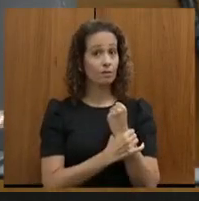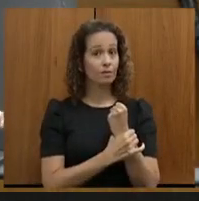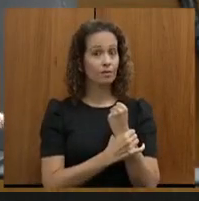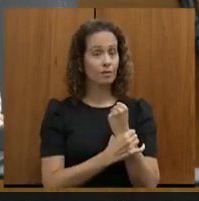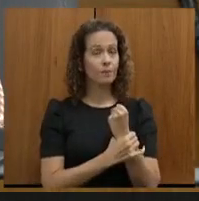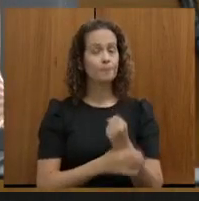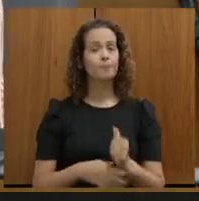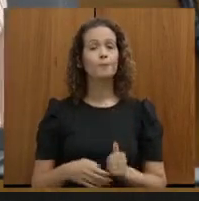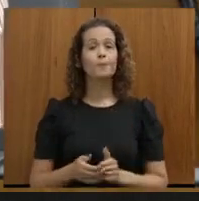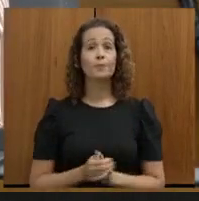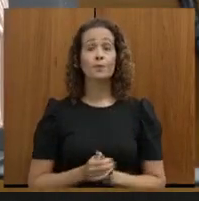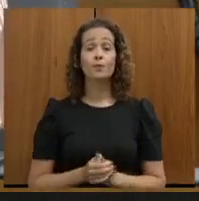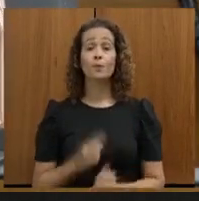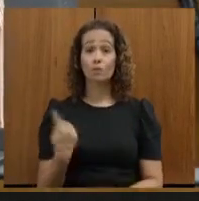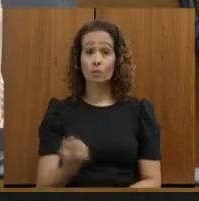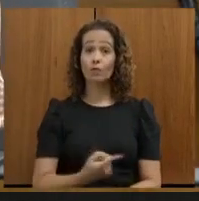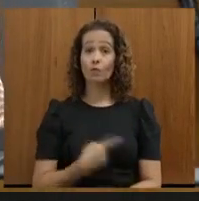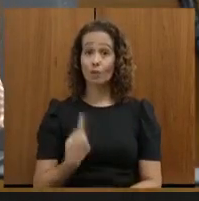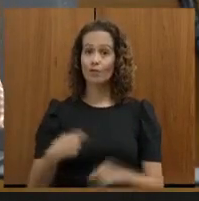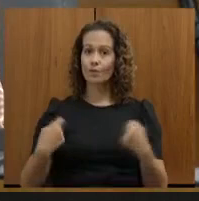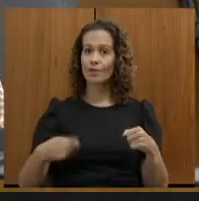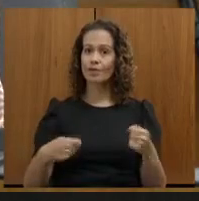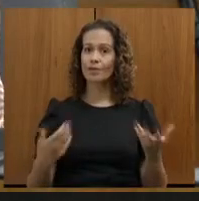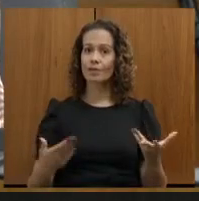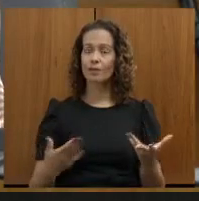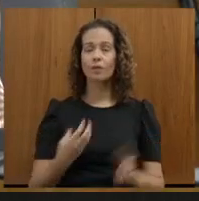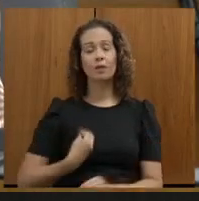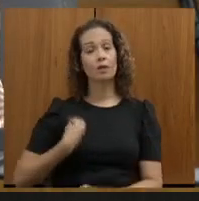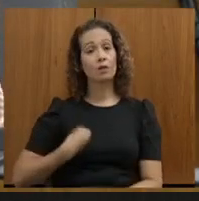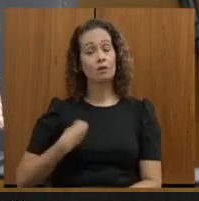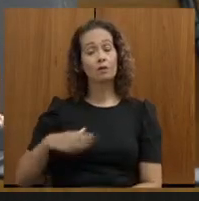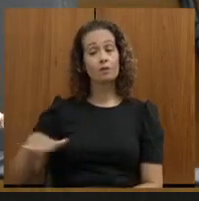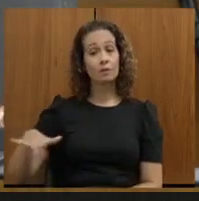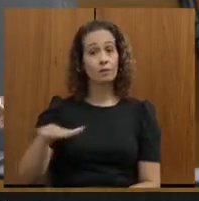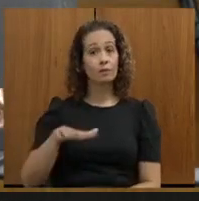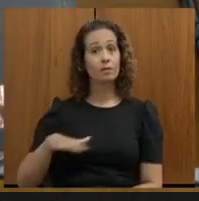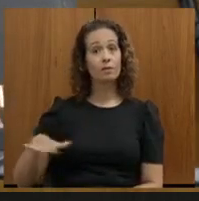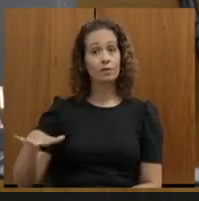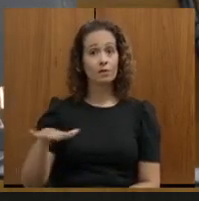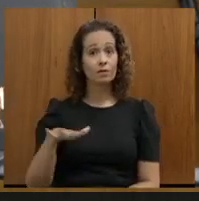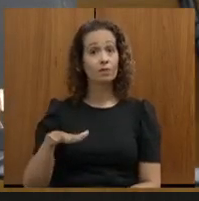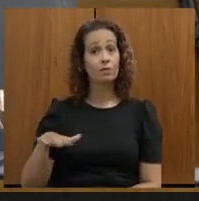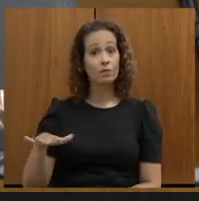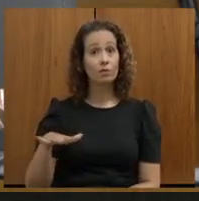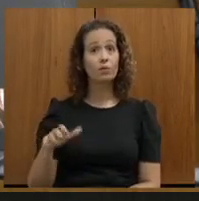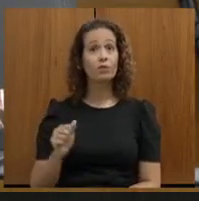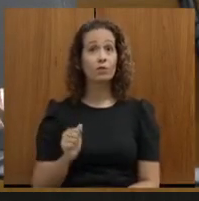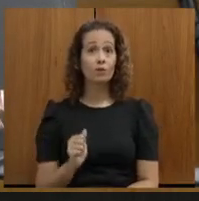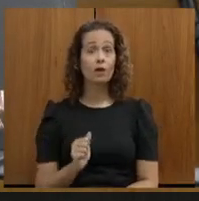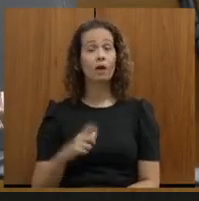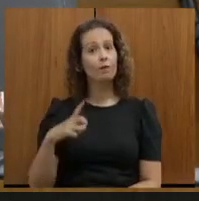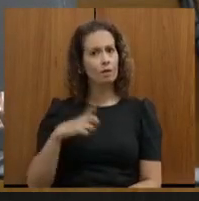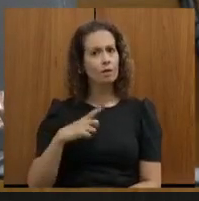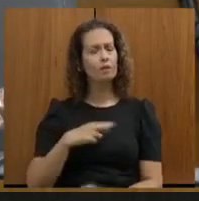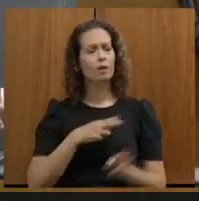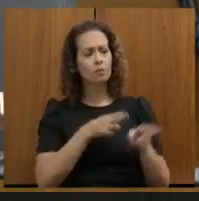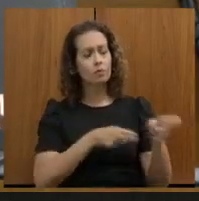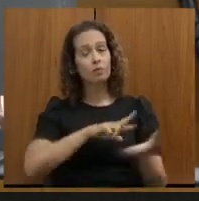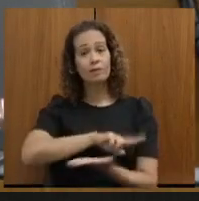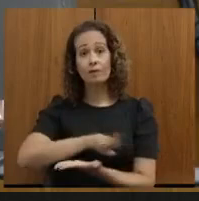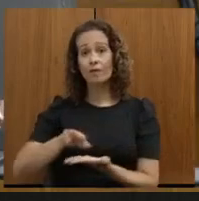E é isso que nós precisamos. Eu vivo numa região que é totalmente cortada pelas ferrovias.